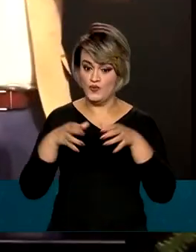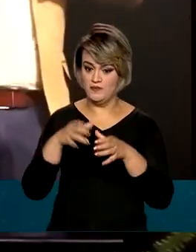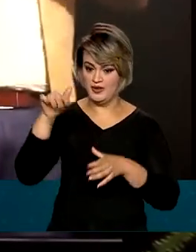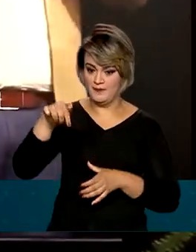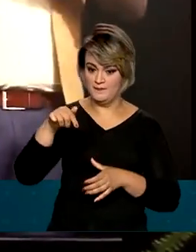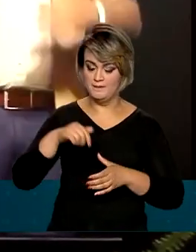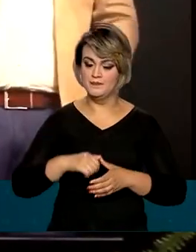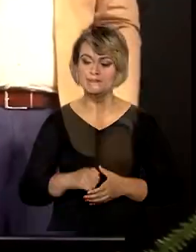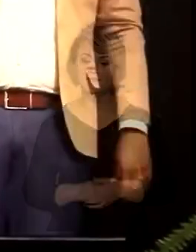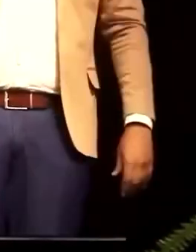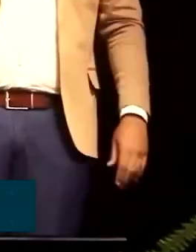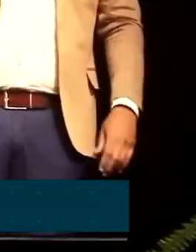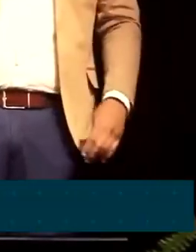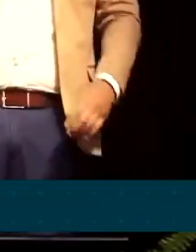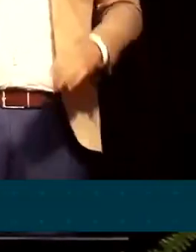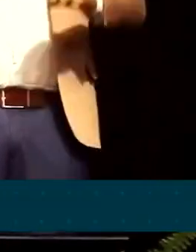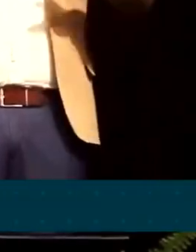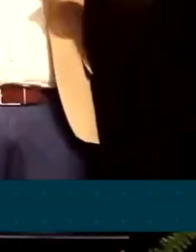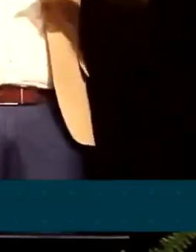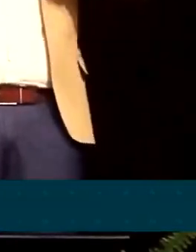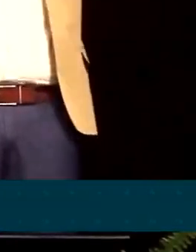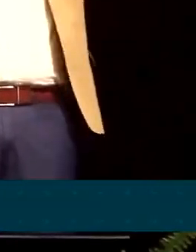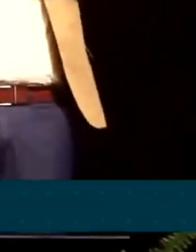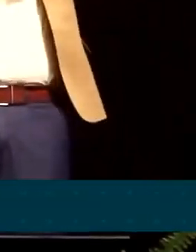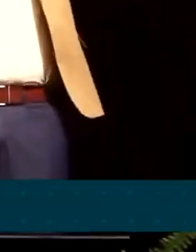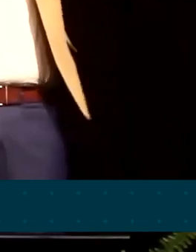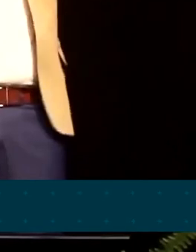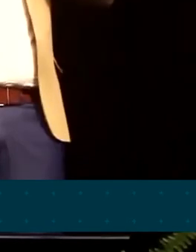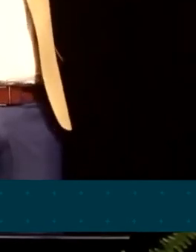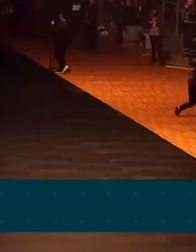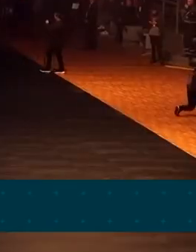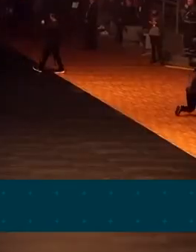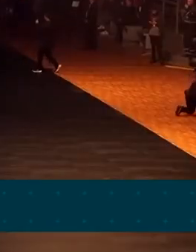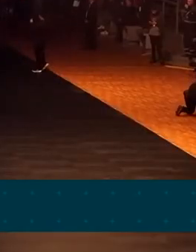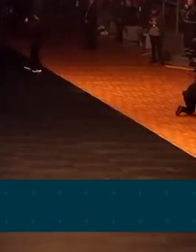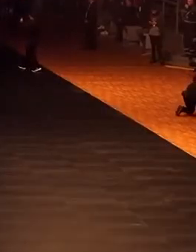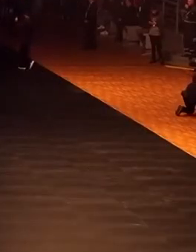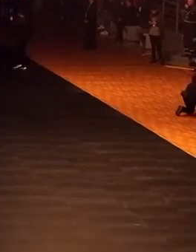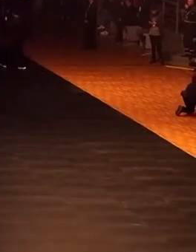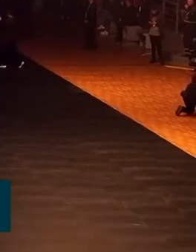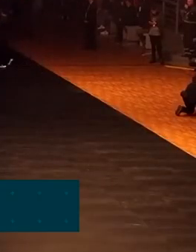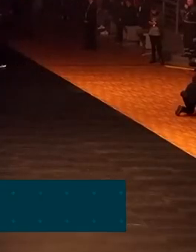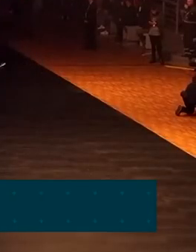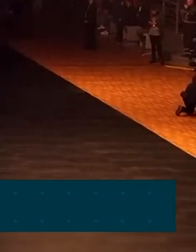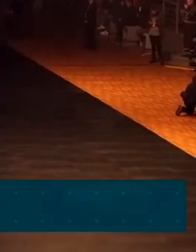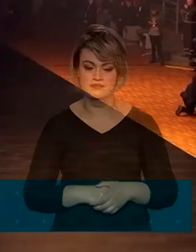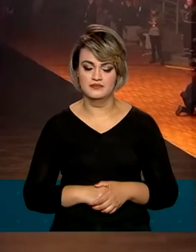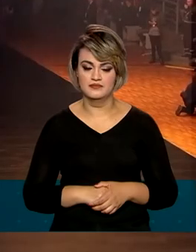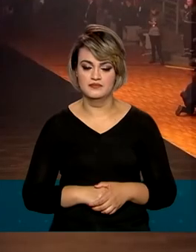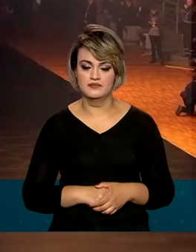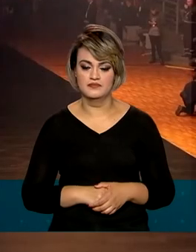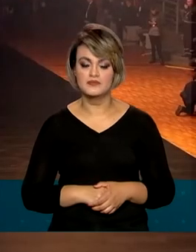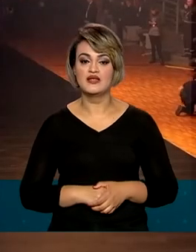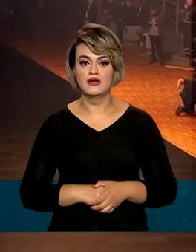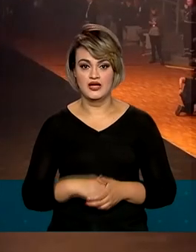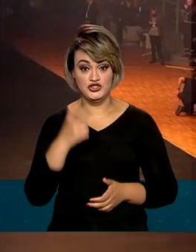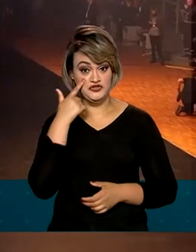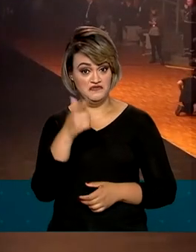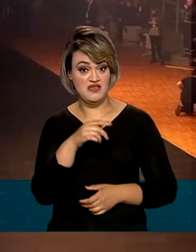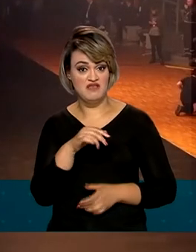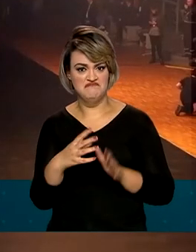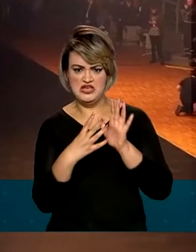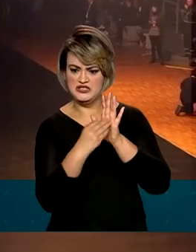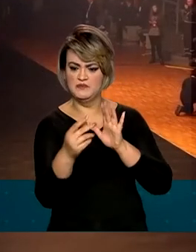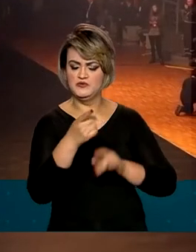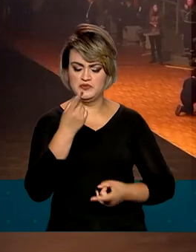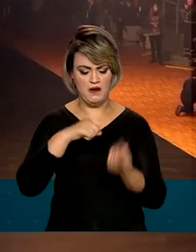é a maior do país na história deste mega evento. Temos o privilégio de testemunhar exemplos de